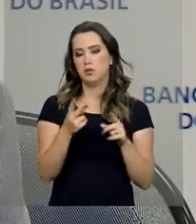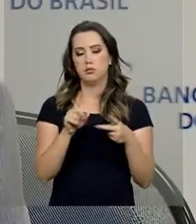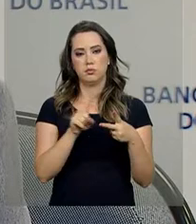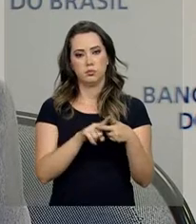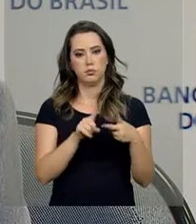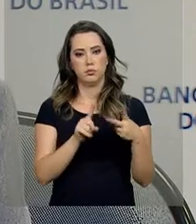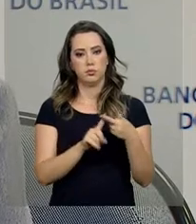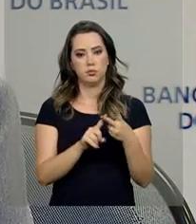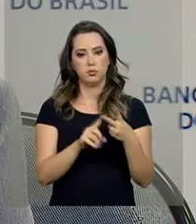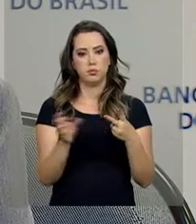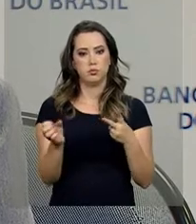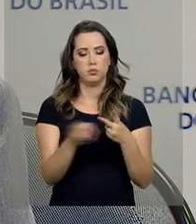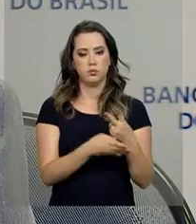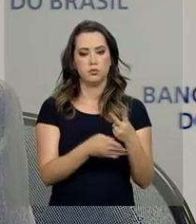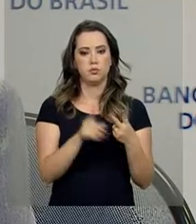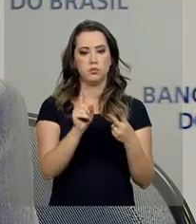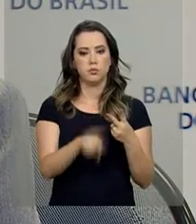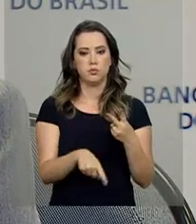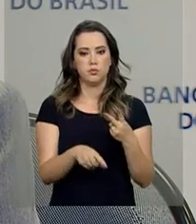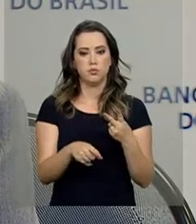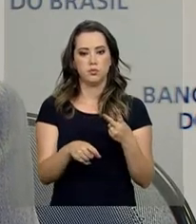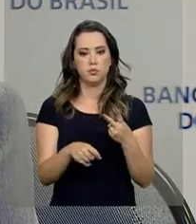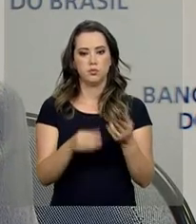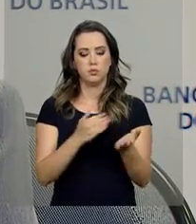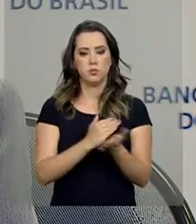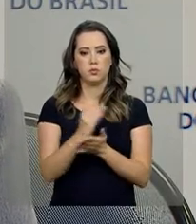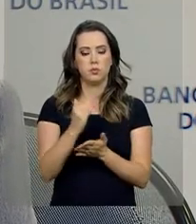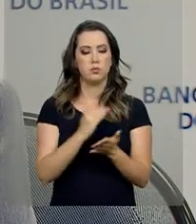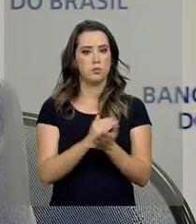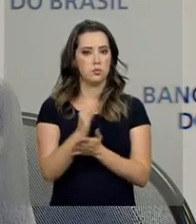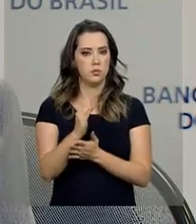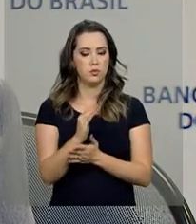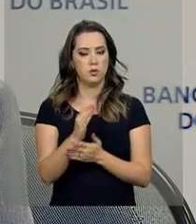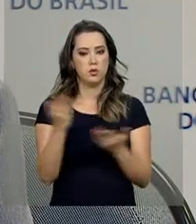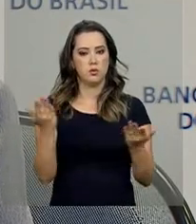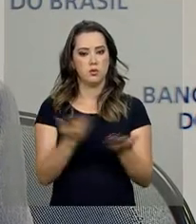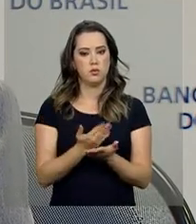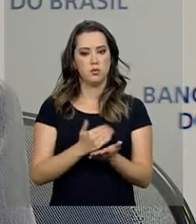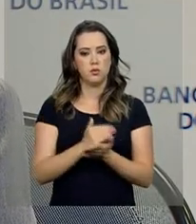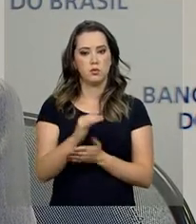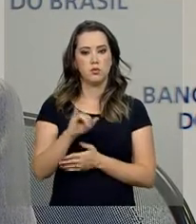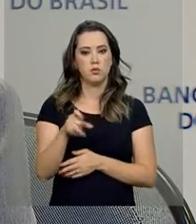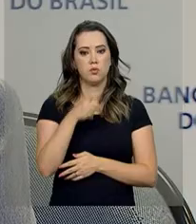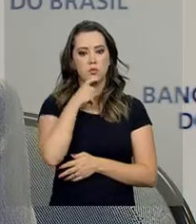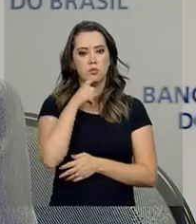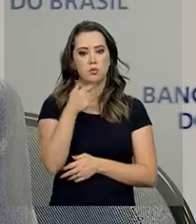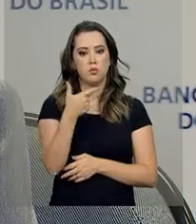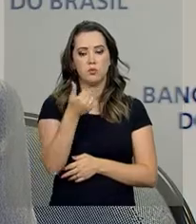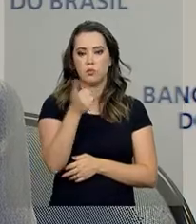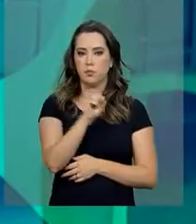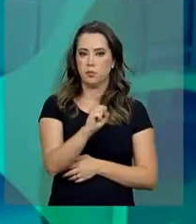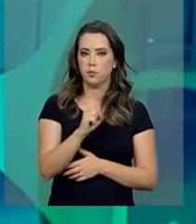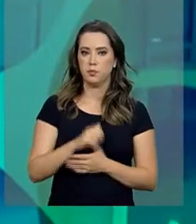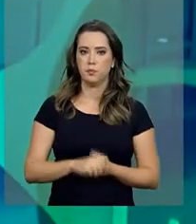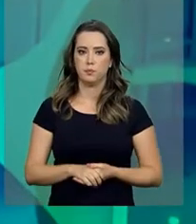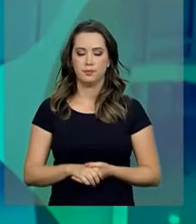novidades que começaram a valer a partir de julho de 2018.